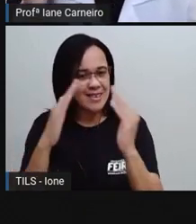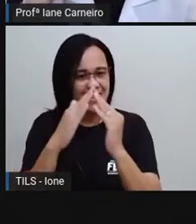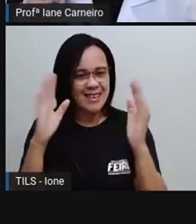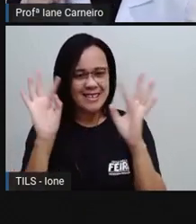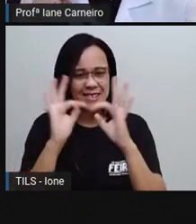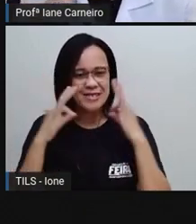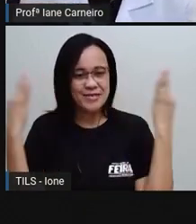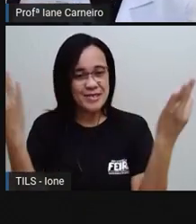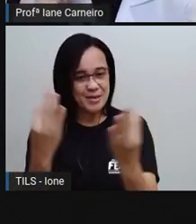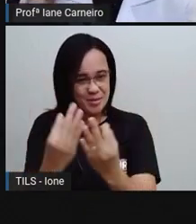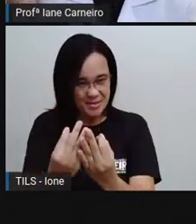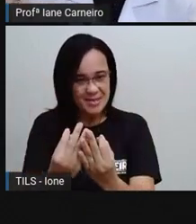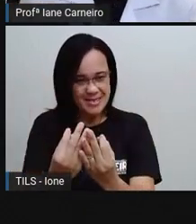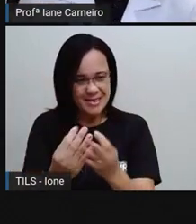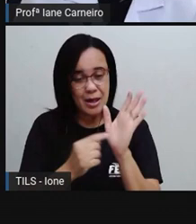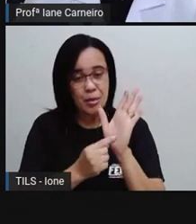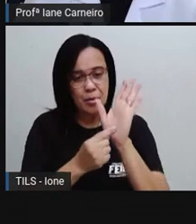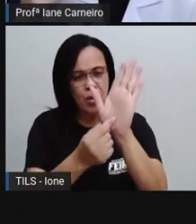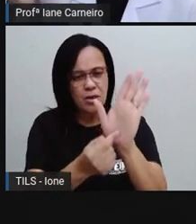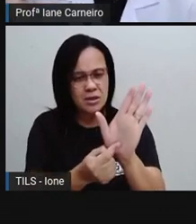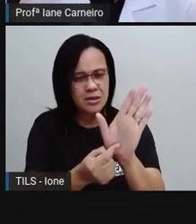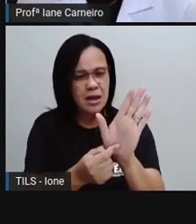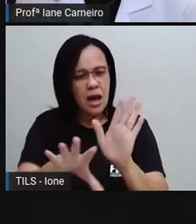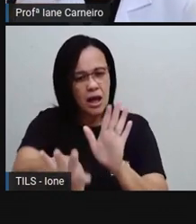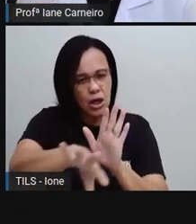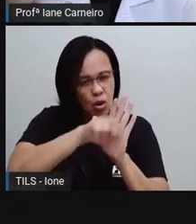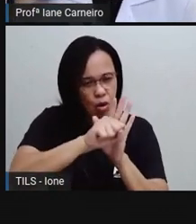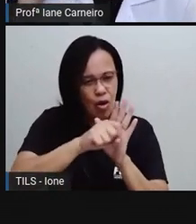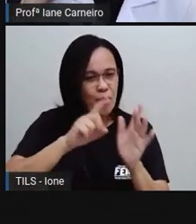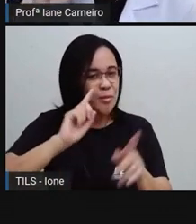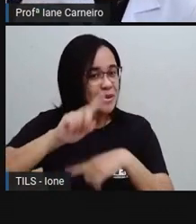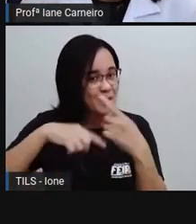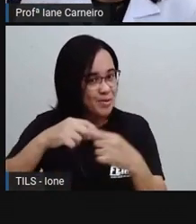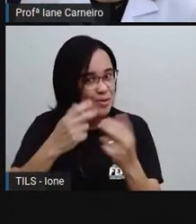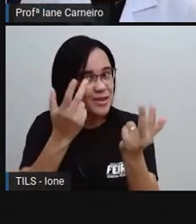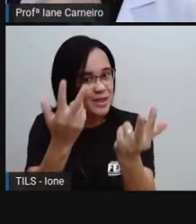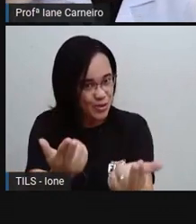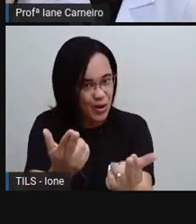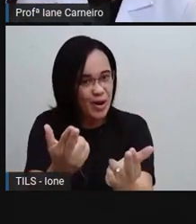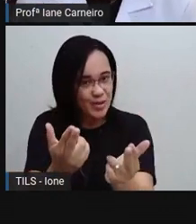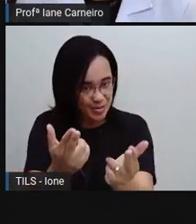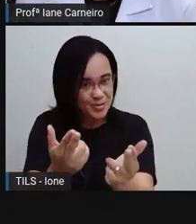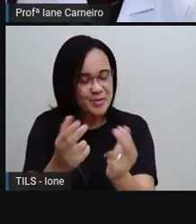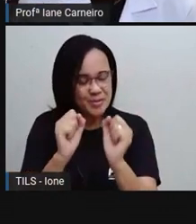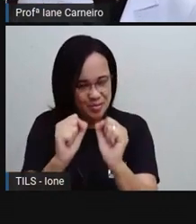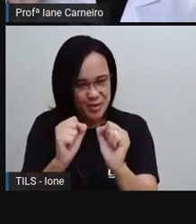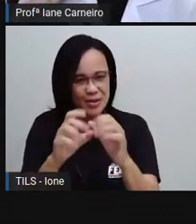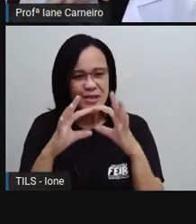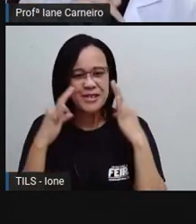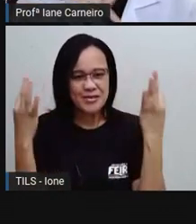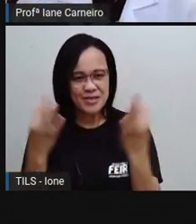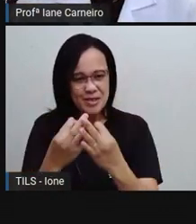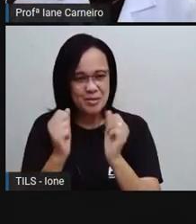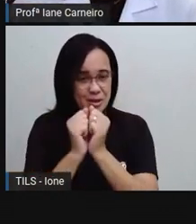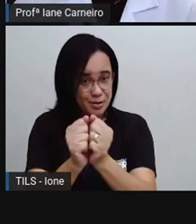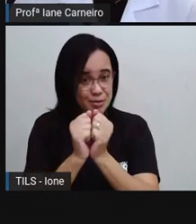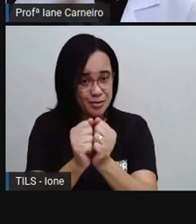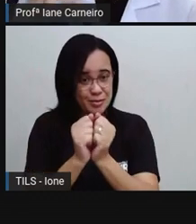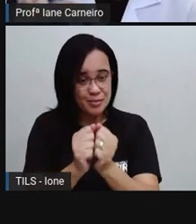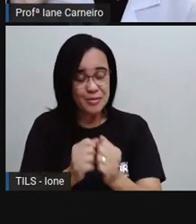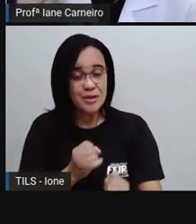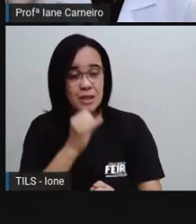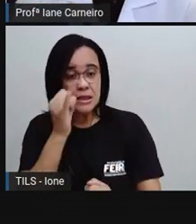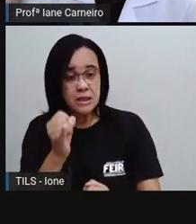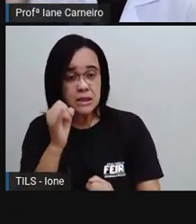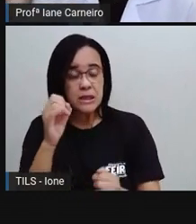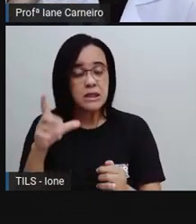PRO vai mostrar aqui o modelo. E aí, na casa de vocês, vocês podem construir com a família de vocês, tá bom? Se vocês tiverem aí um